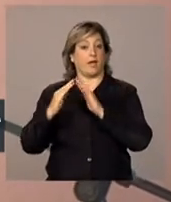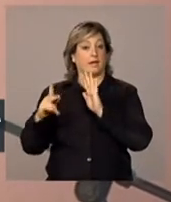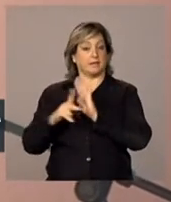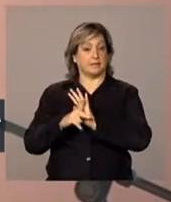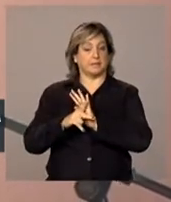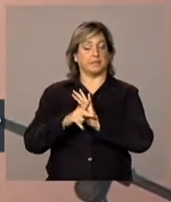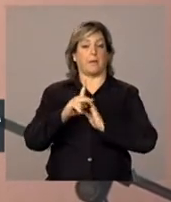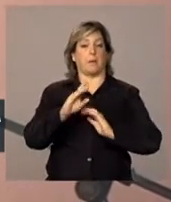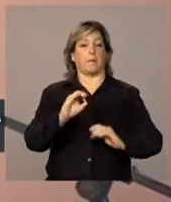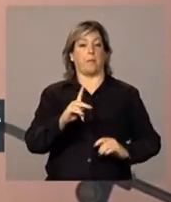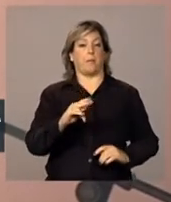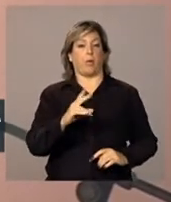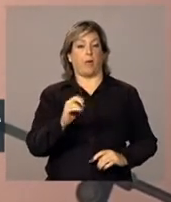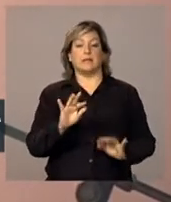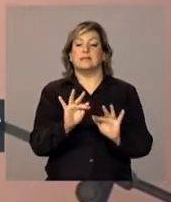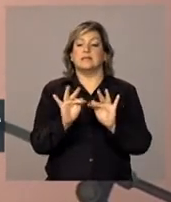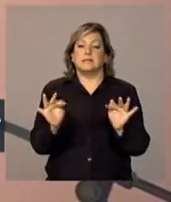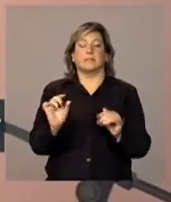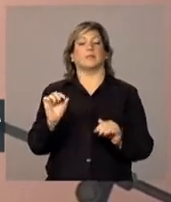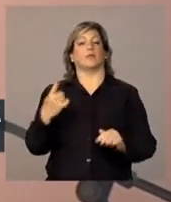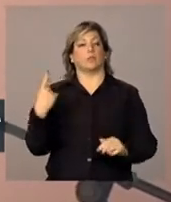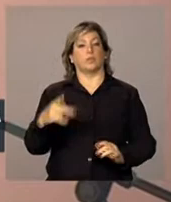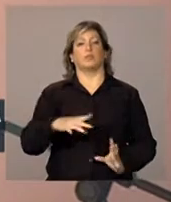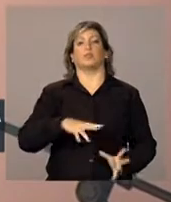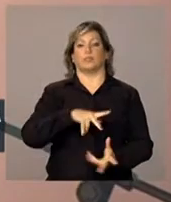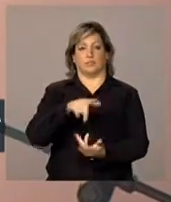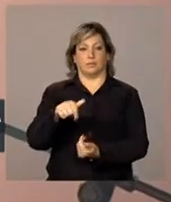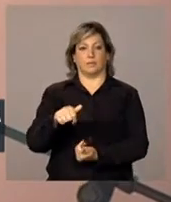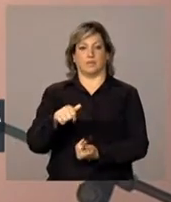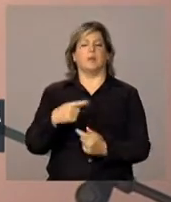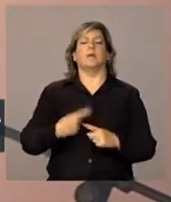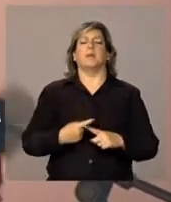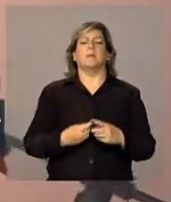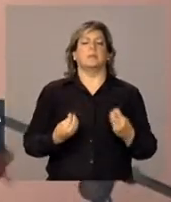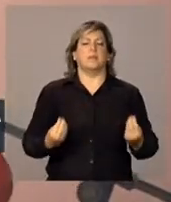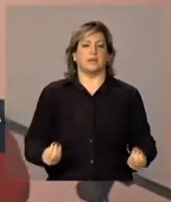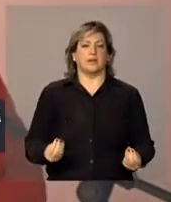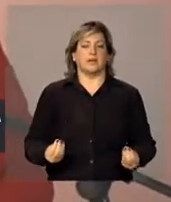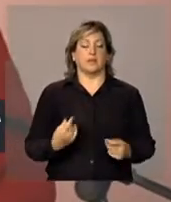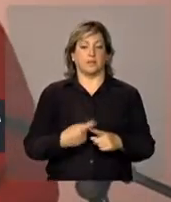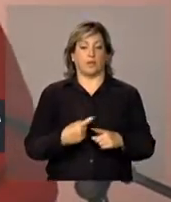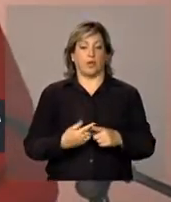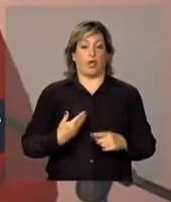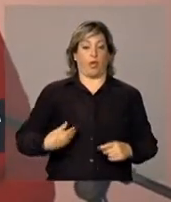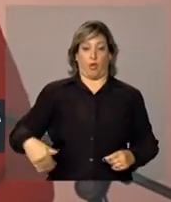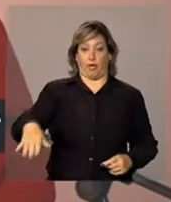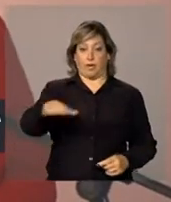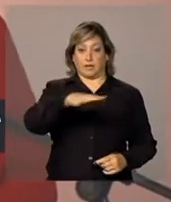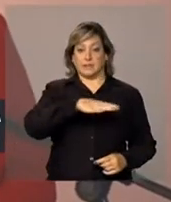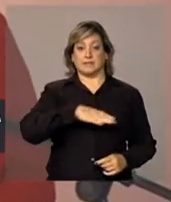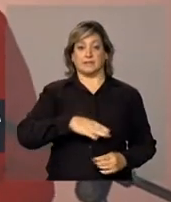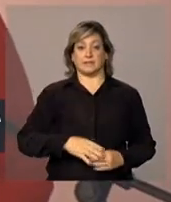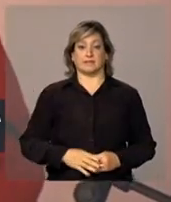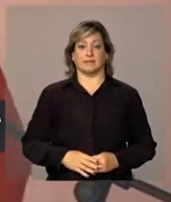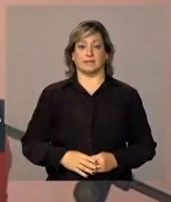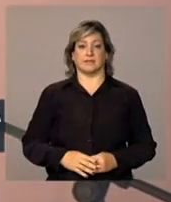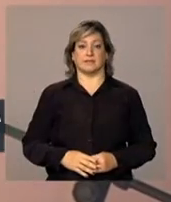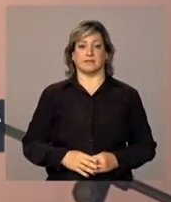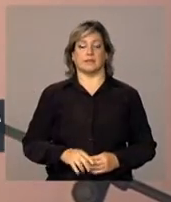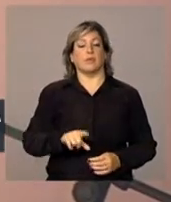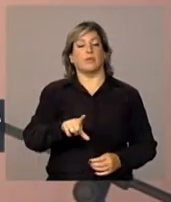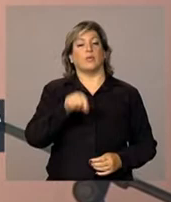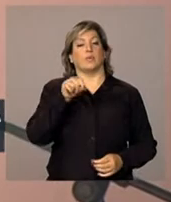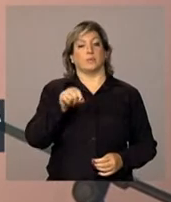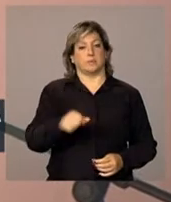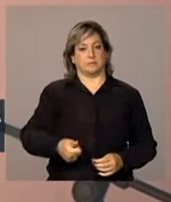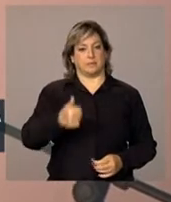popular do mundo. E por que isso? Porque nós optamos